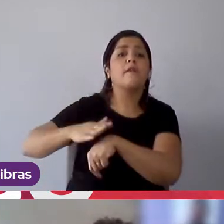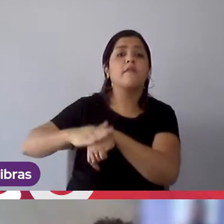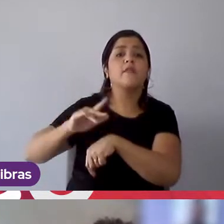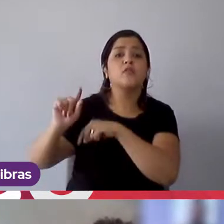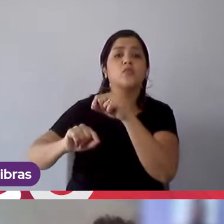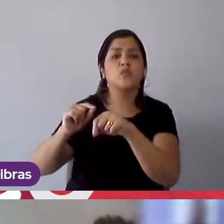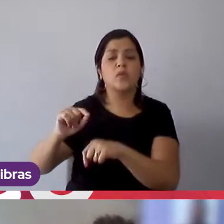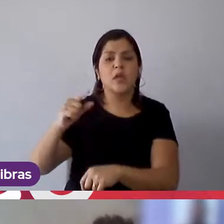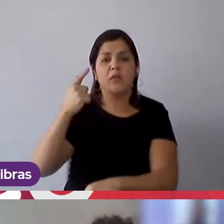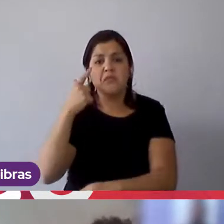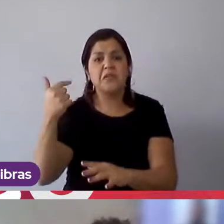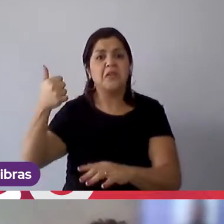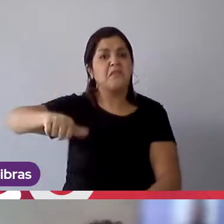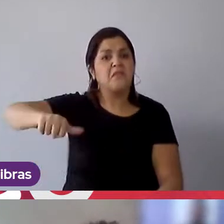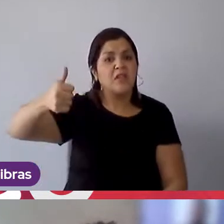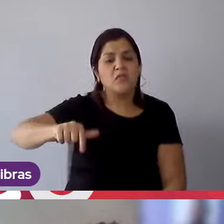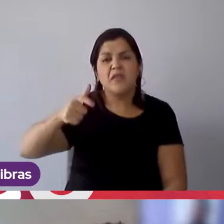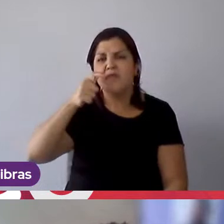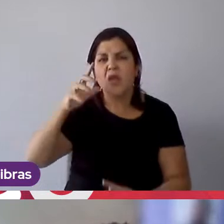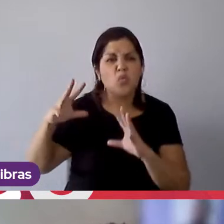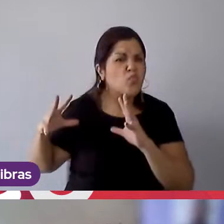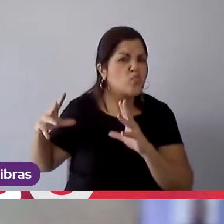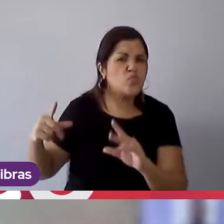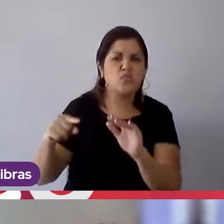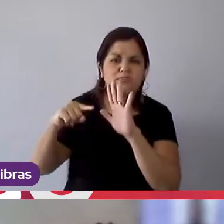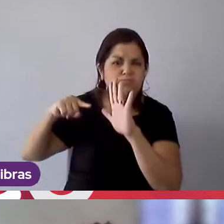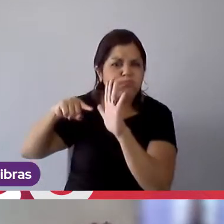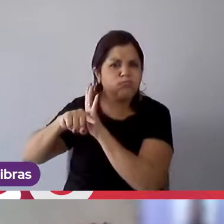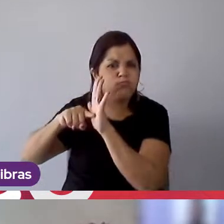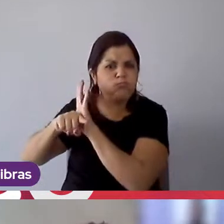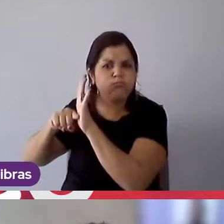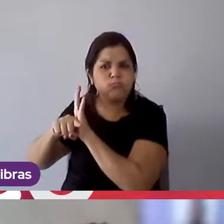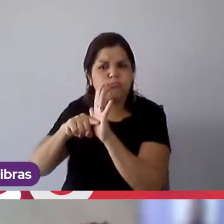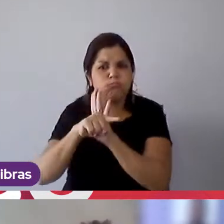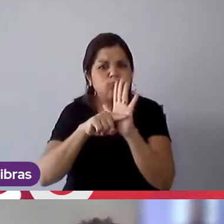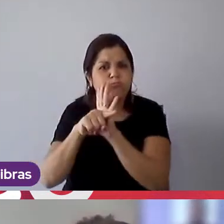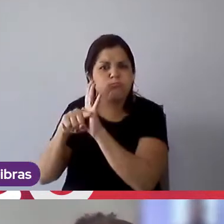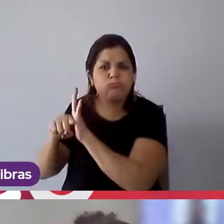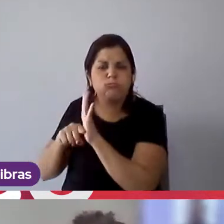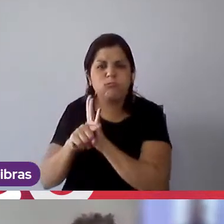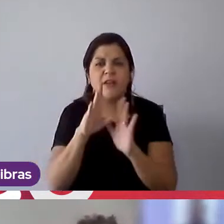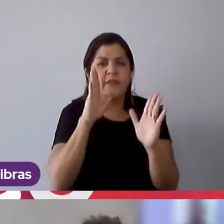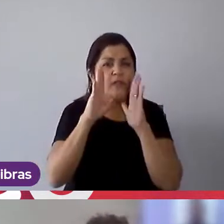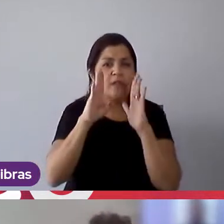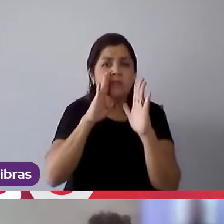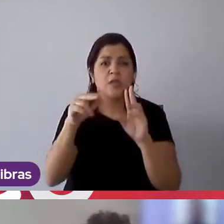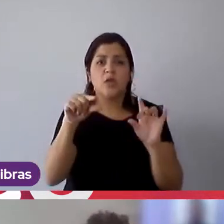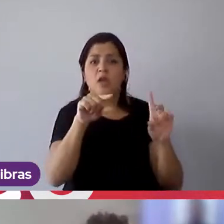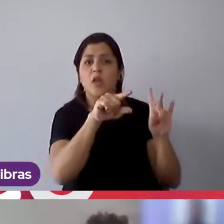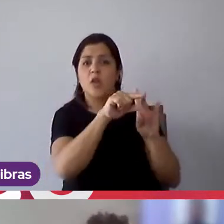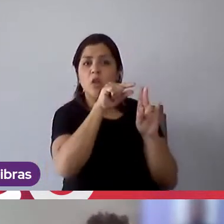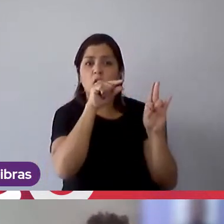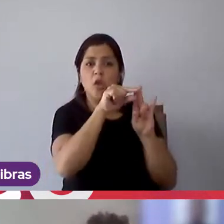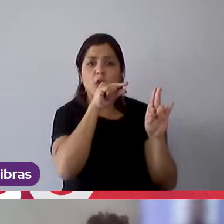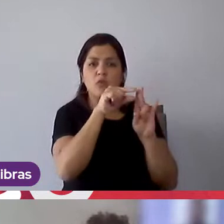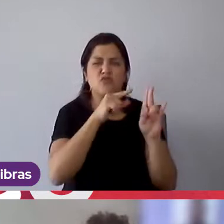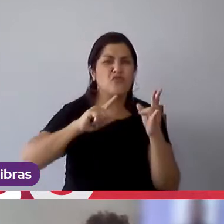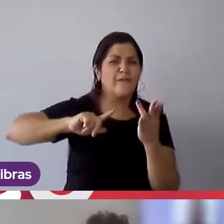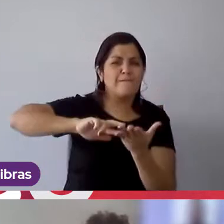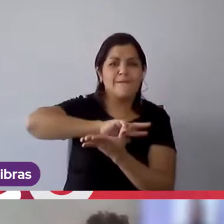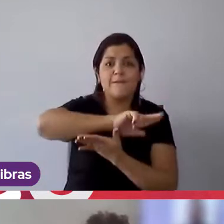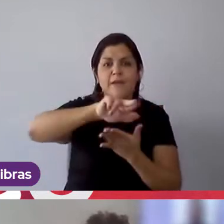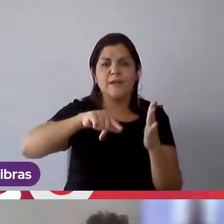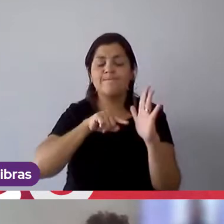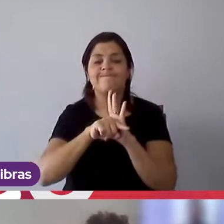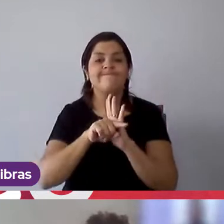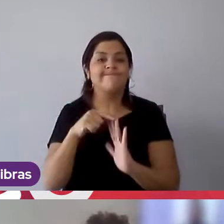fui em avaliações. Eu entrei em tudo que era possível. entrei em LinkedIn, Facebook, tudo. Eu fui ler todas as avaliações das pessoas. Eu